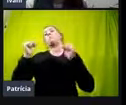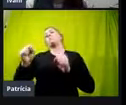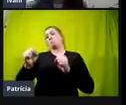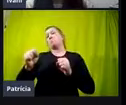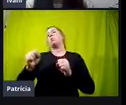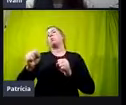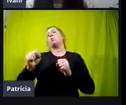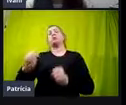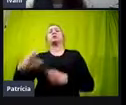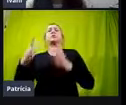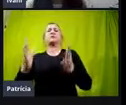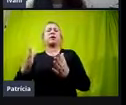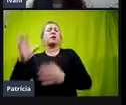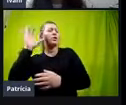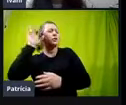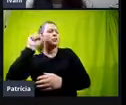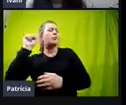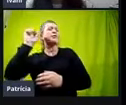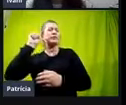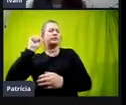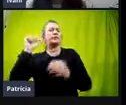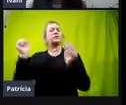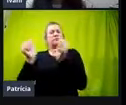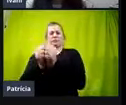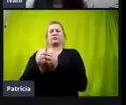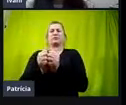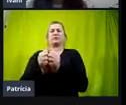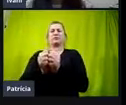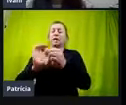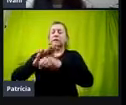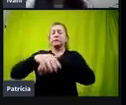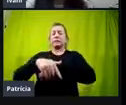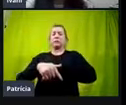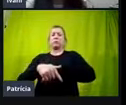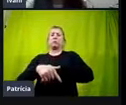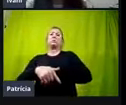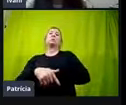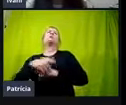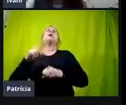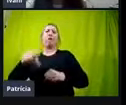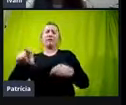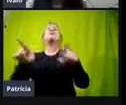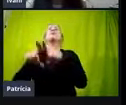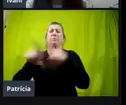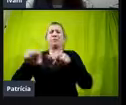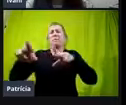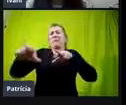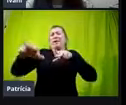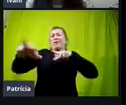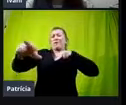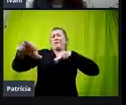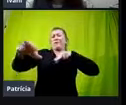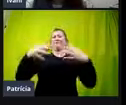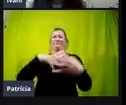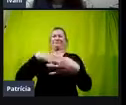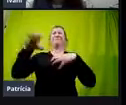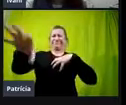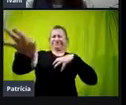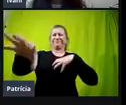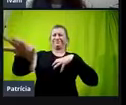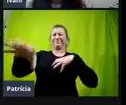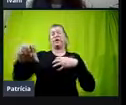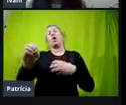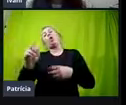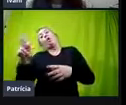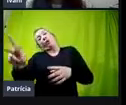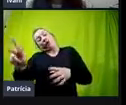escutando, né? Possa estar conosco nessa noite, ele vai dizer ah, eu também passei por isso e eu nunca me incomodei com esse ok, né?